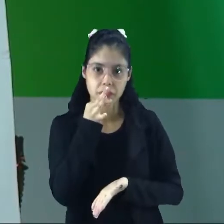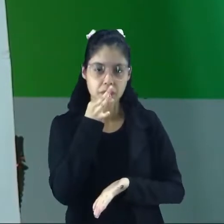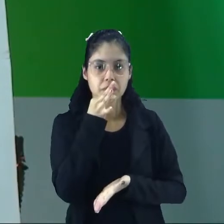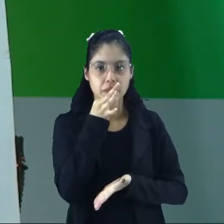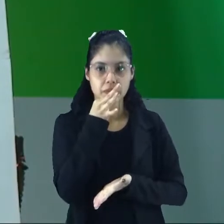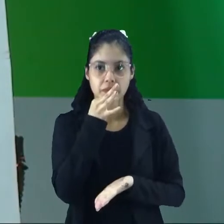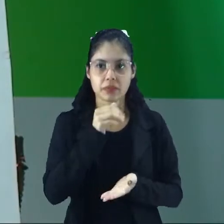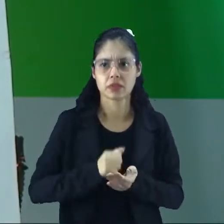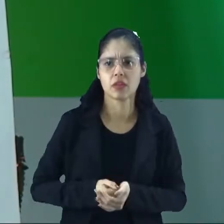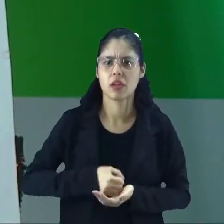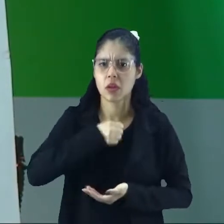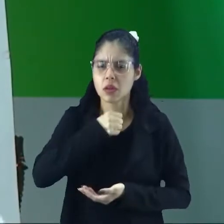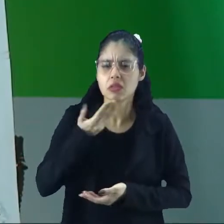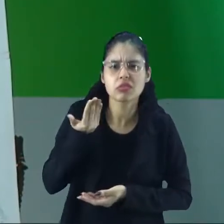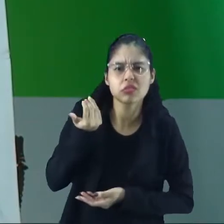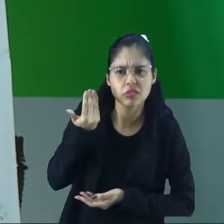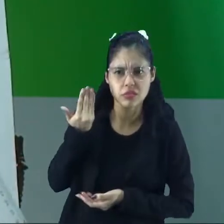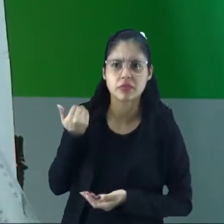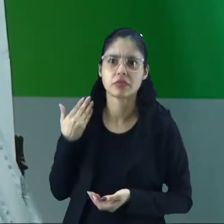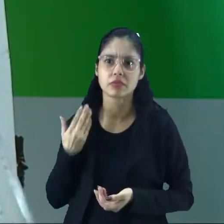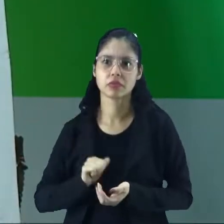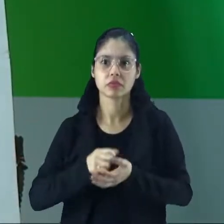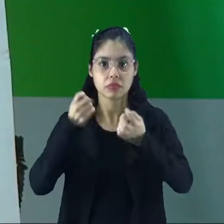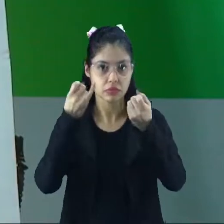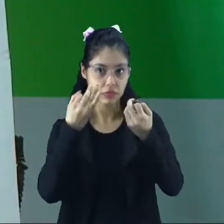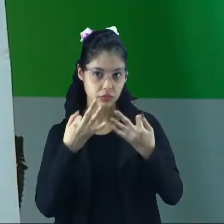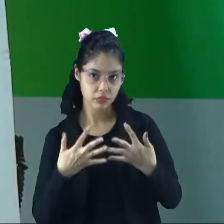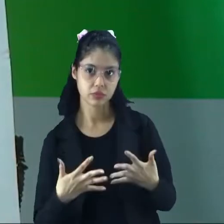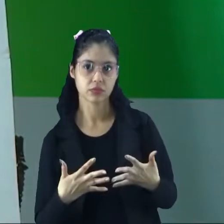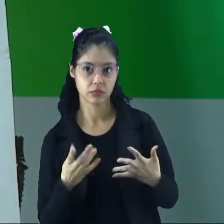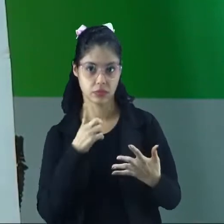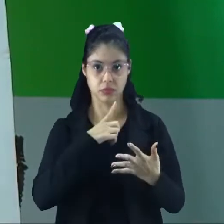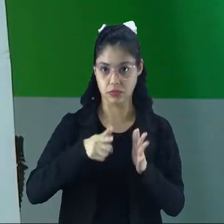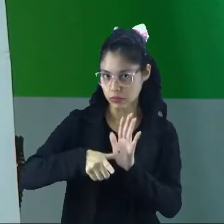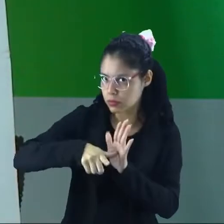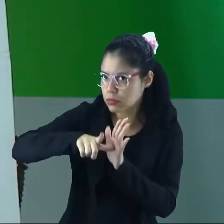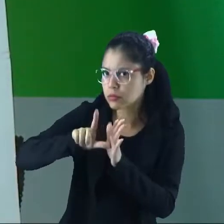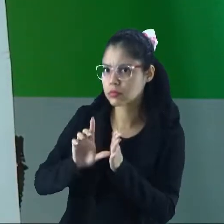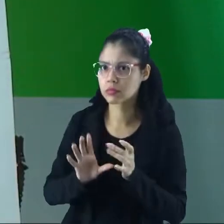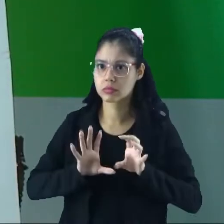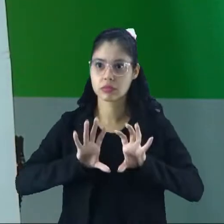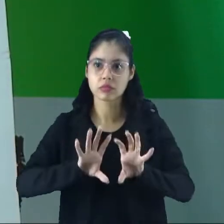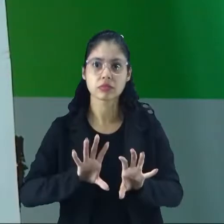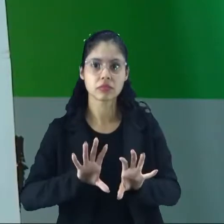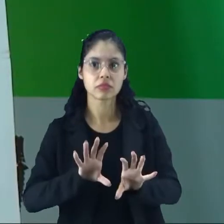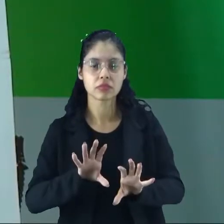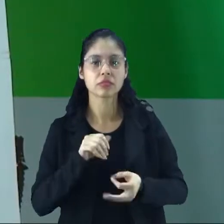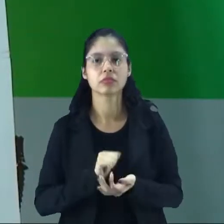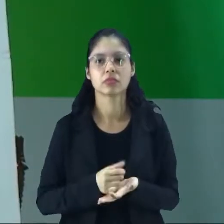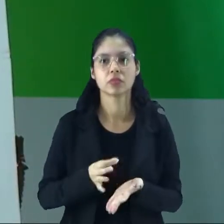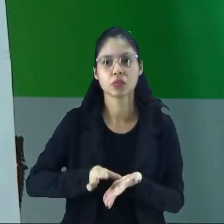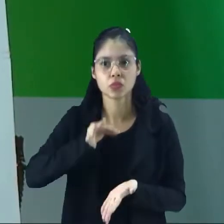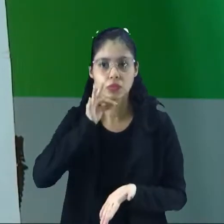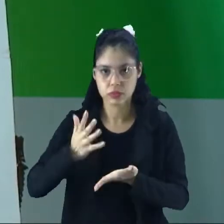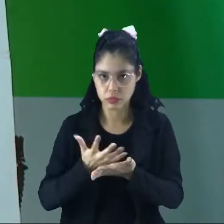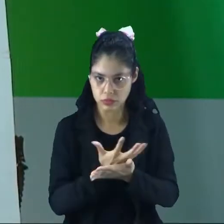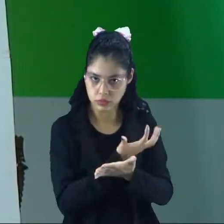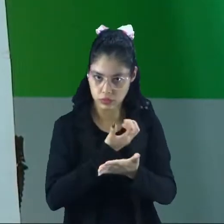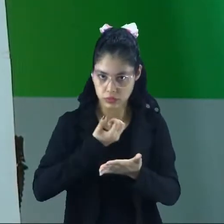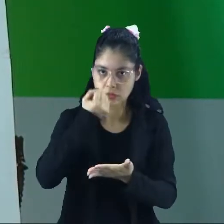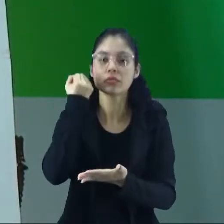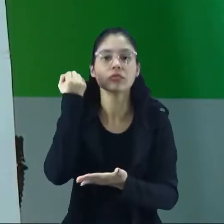moedor antigo e explicou que antes disso o café foi